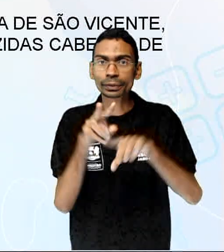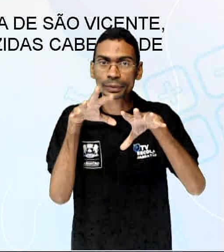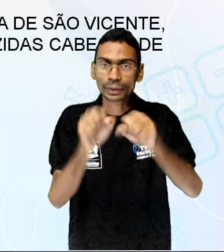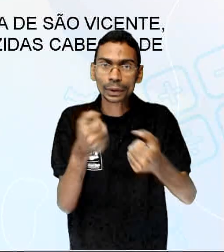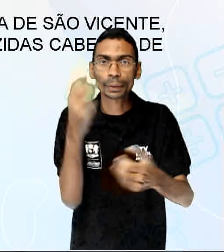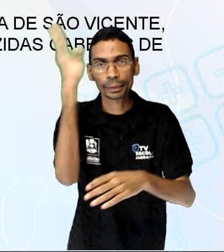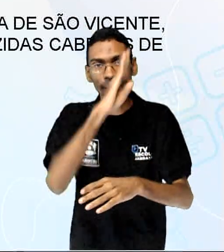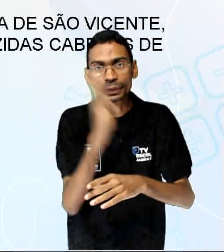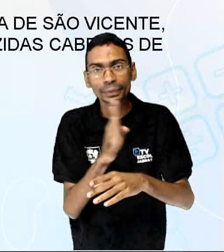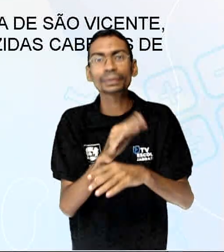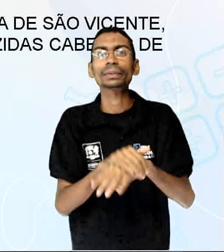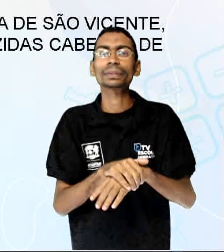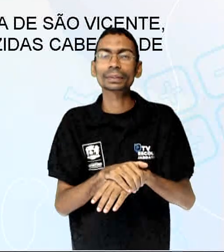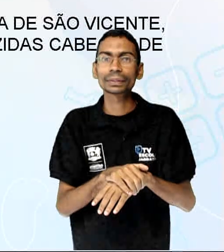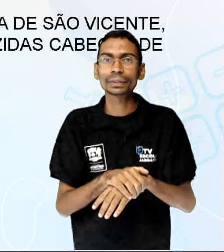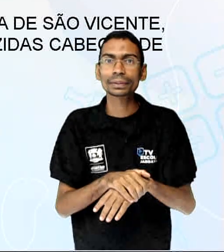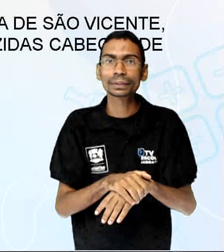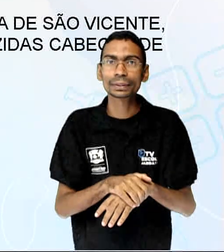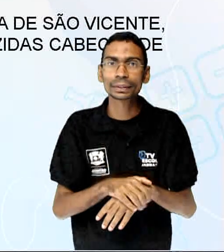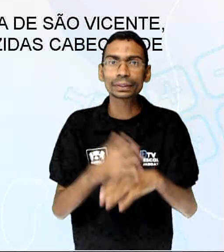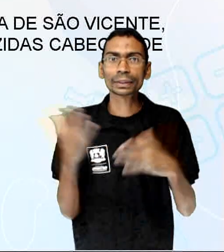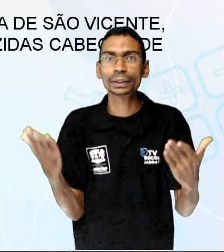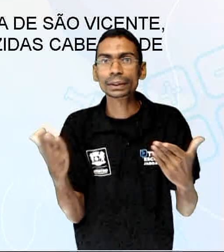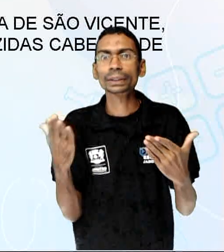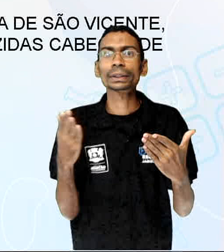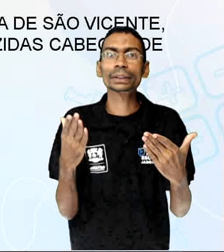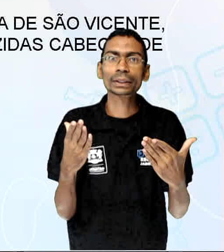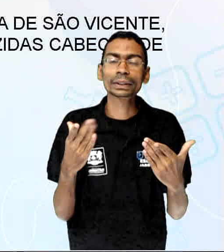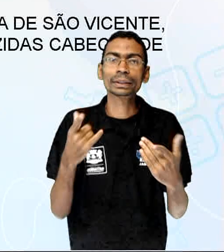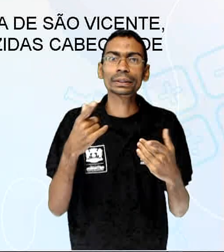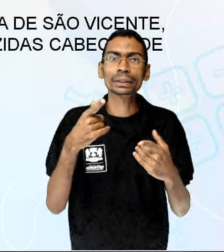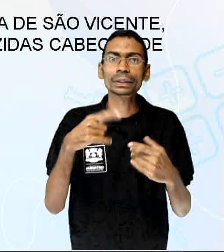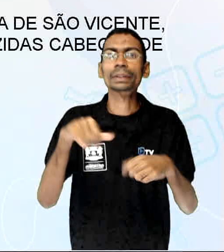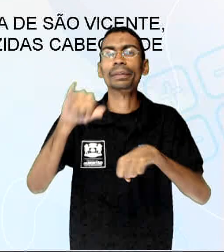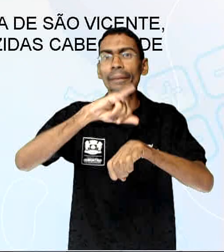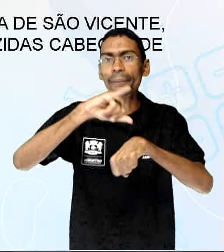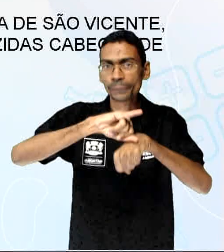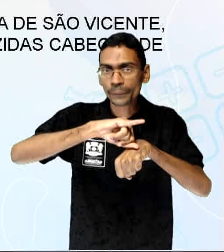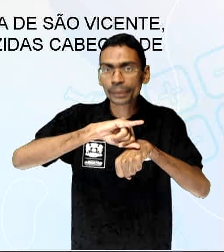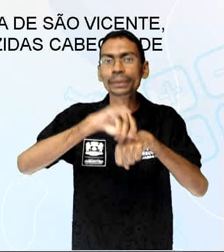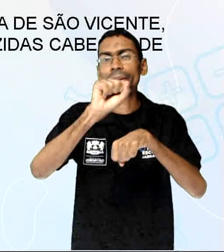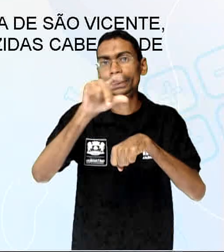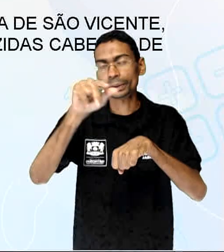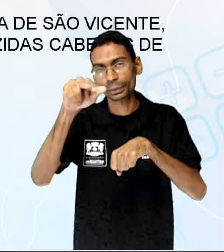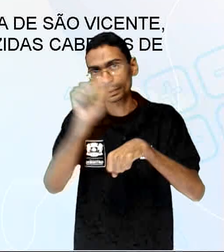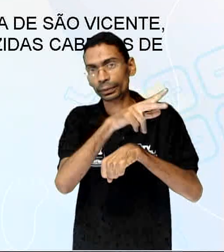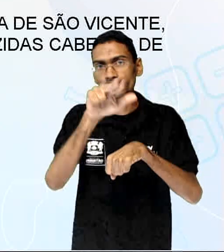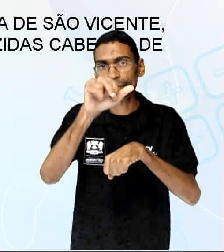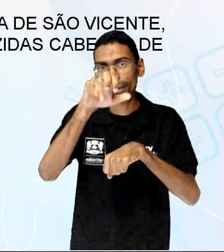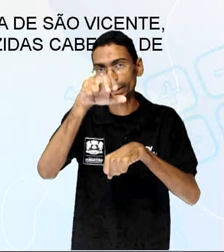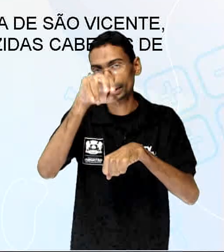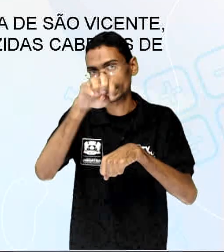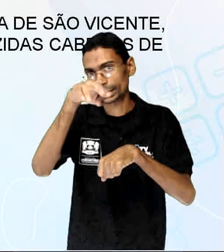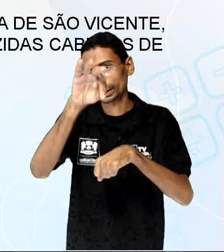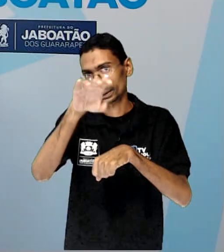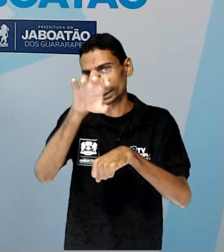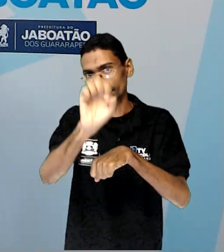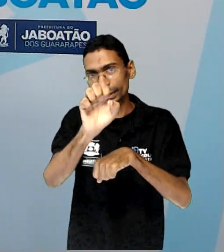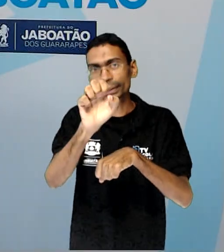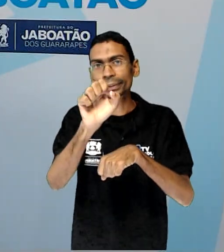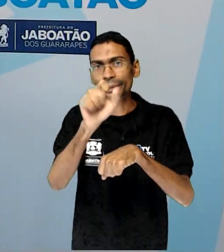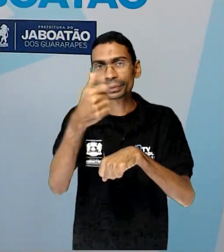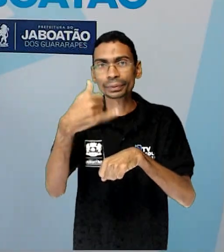Na capitania de São Vicente foram trazidas cabeças de gado, como vocês estão vendo nessas imagens aí,